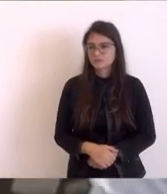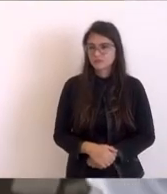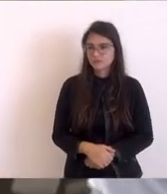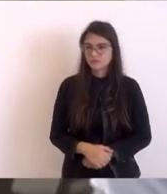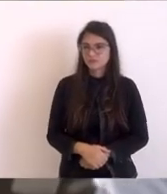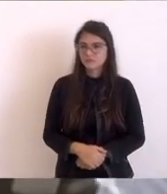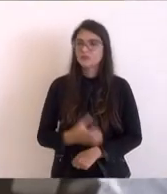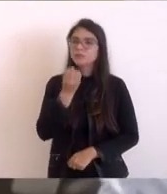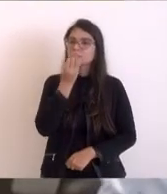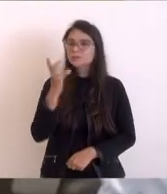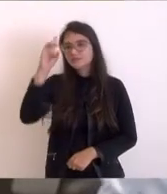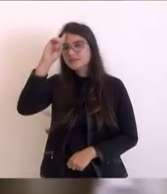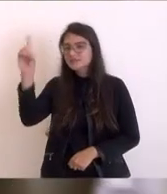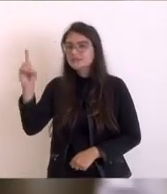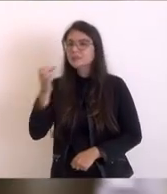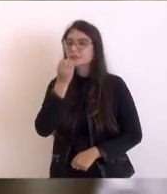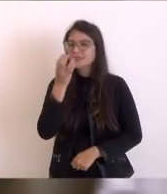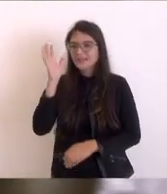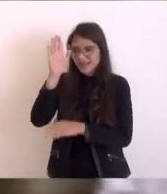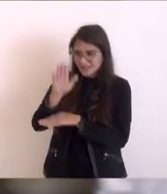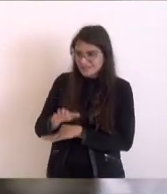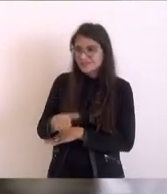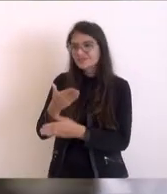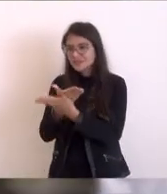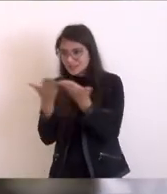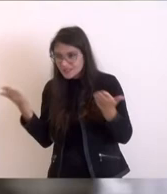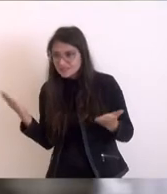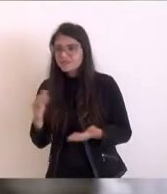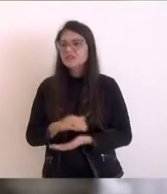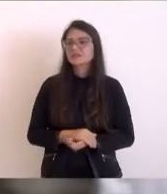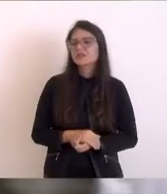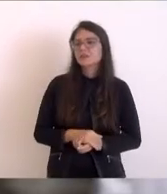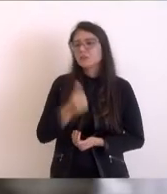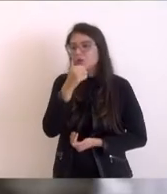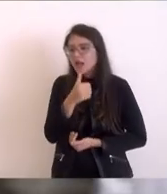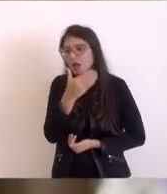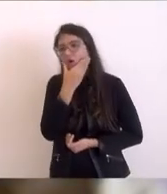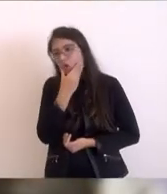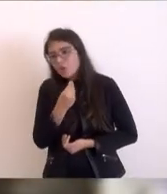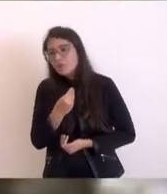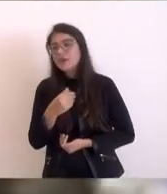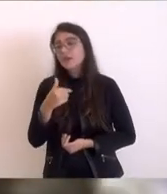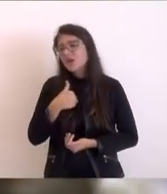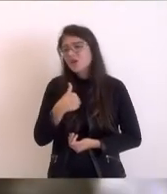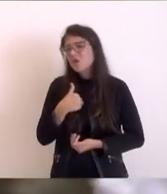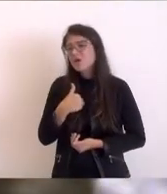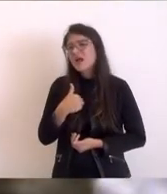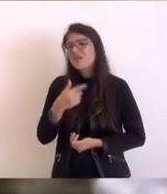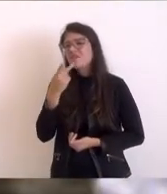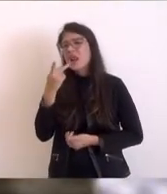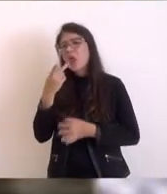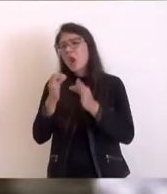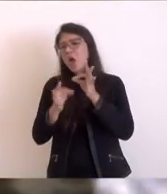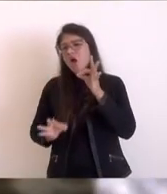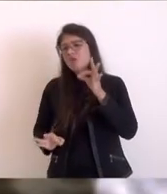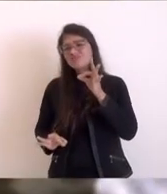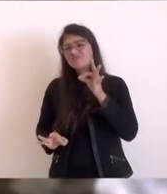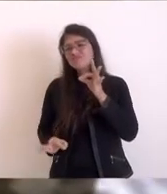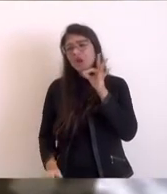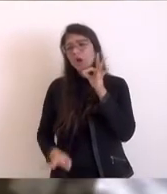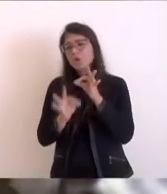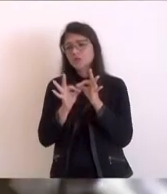Bom dia, boa tarde a todos e todas. Quero aqui ser breve o presidente André, fazendo aqui uma